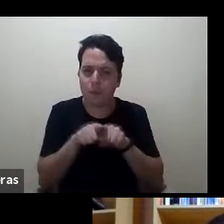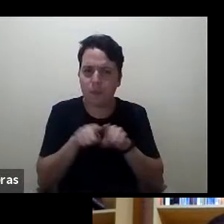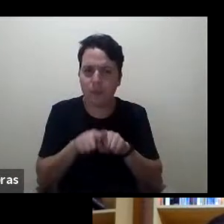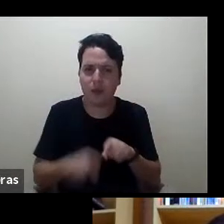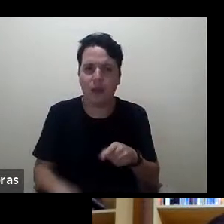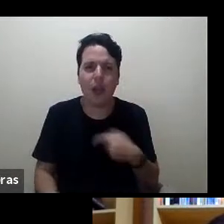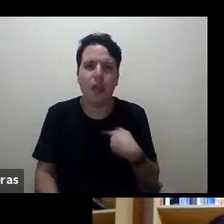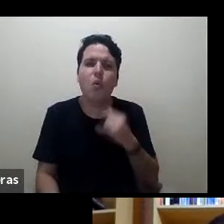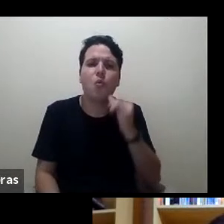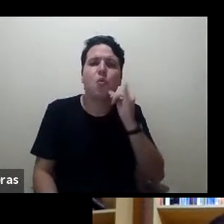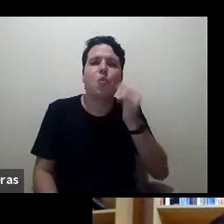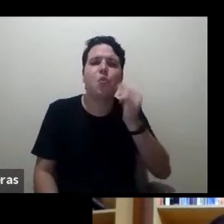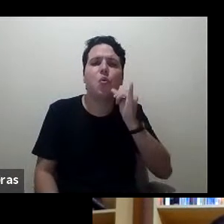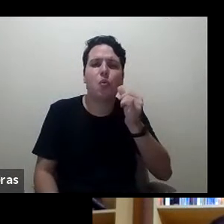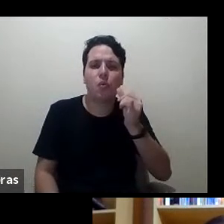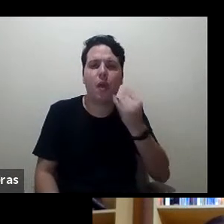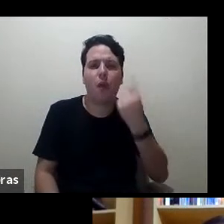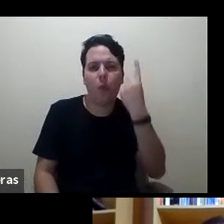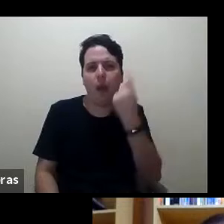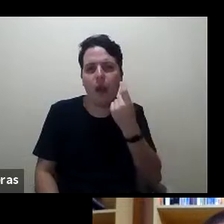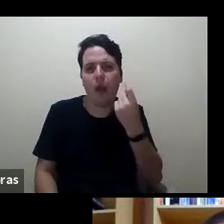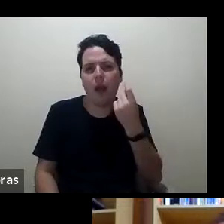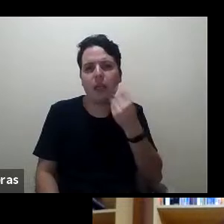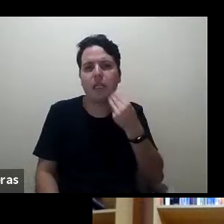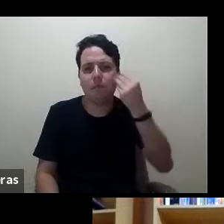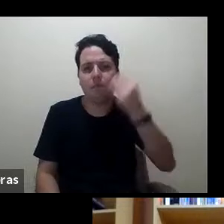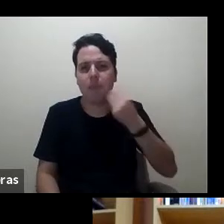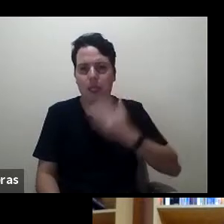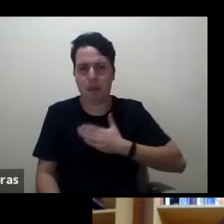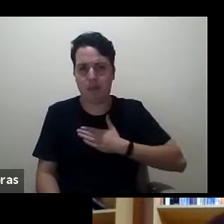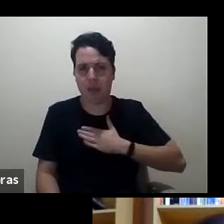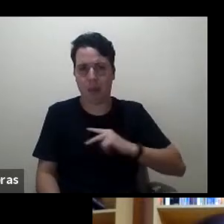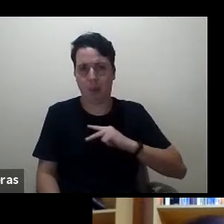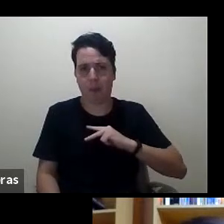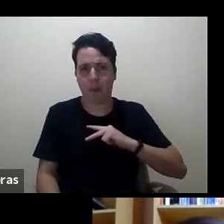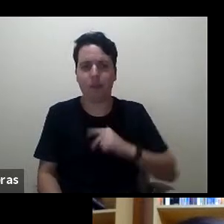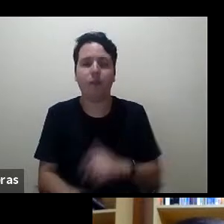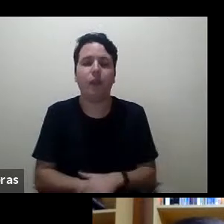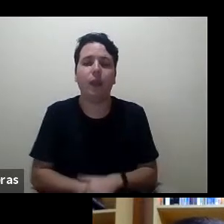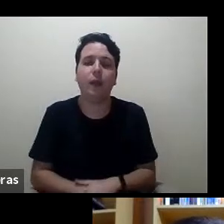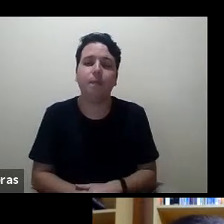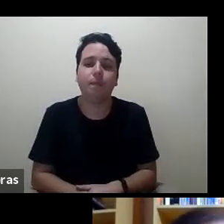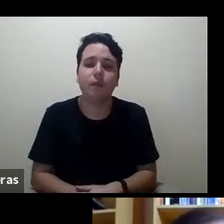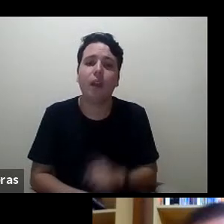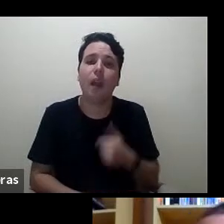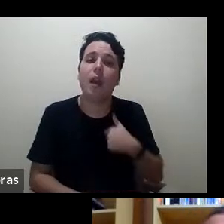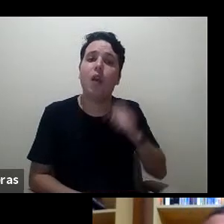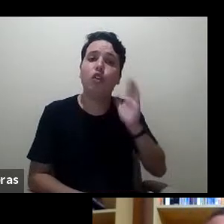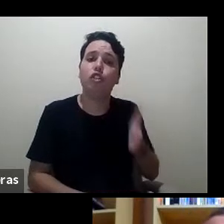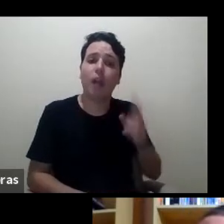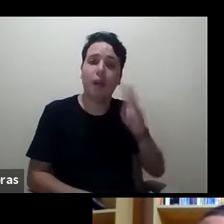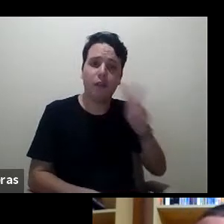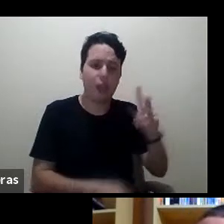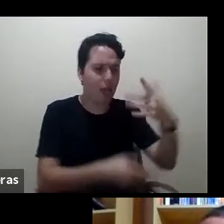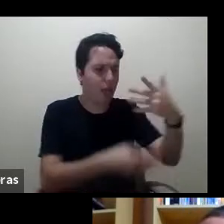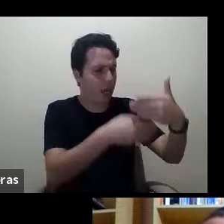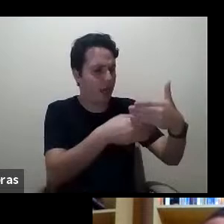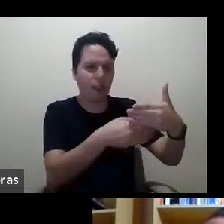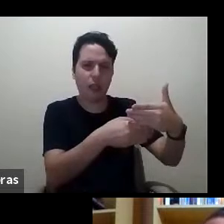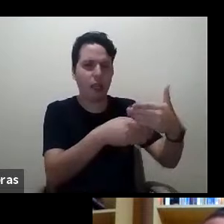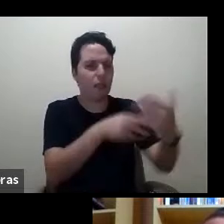uma experiência minha pessoal. eu já vi resenhas absolutamente